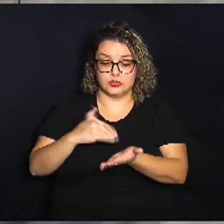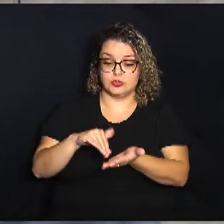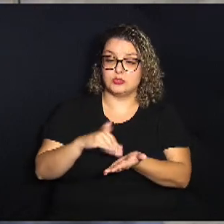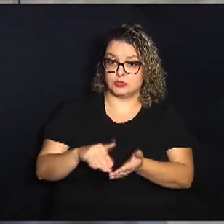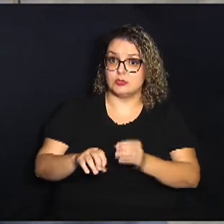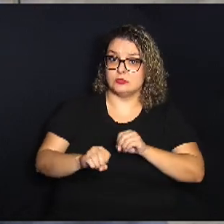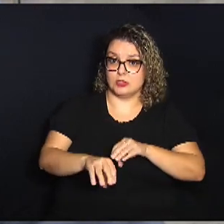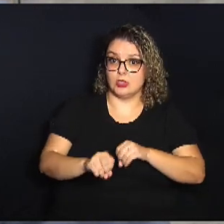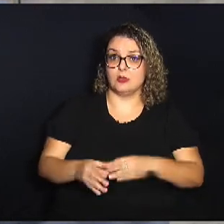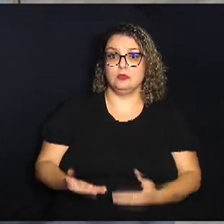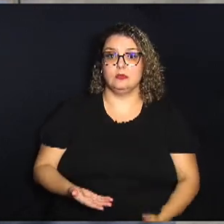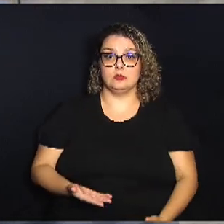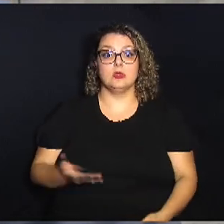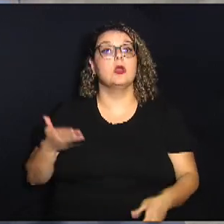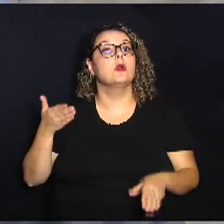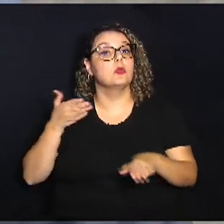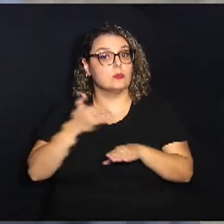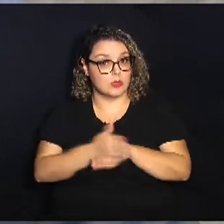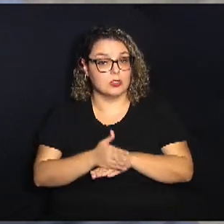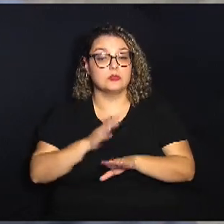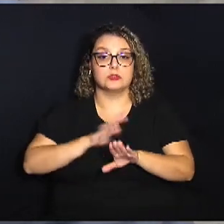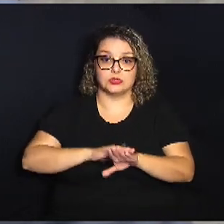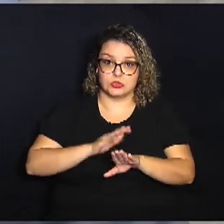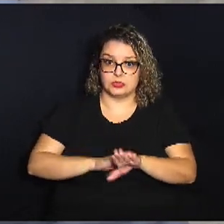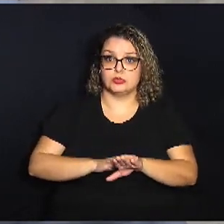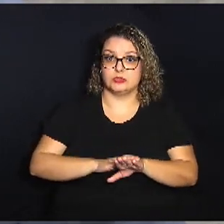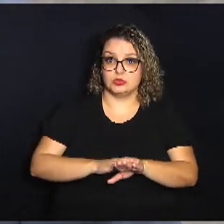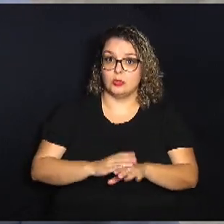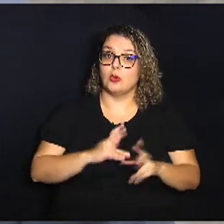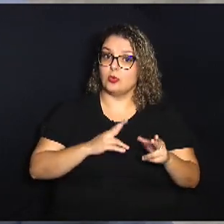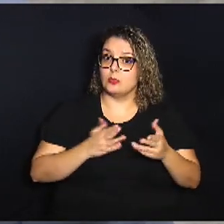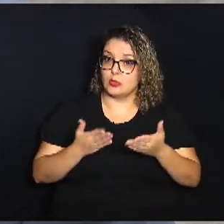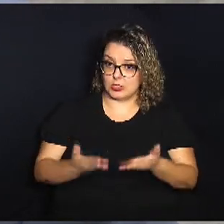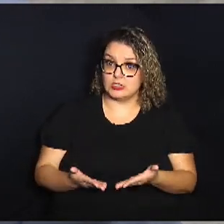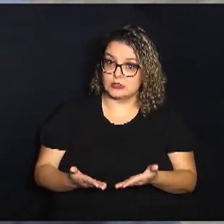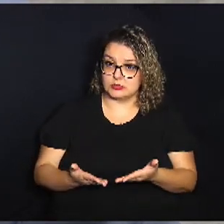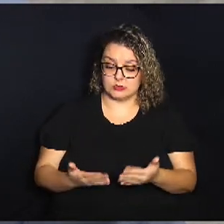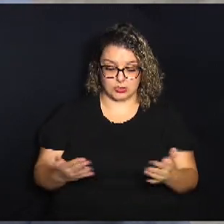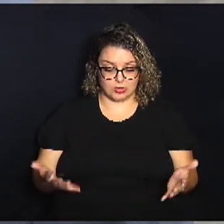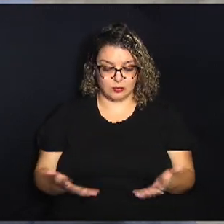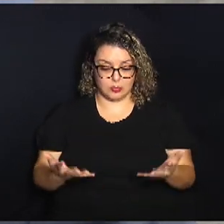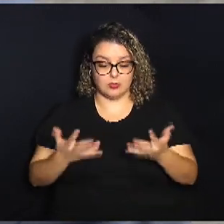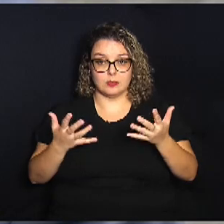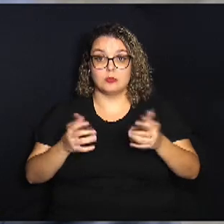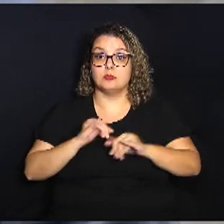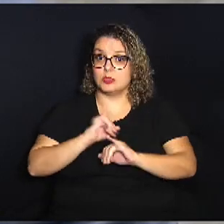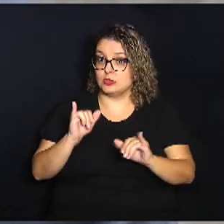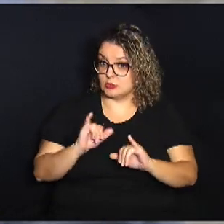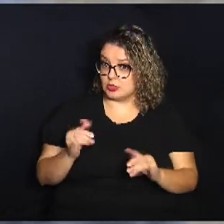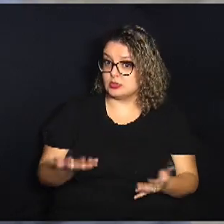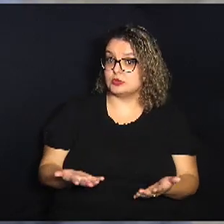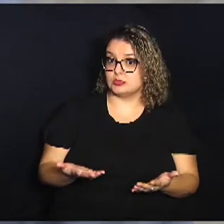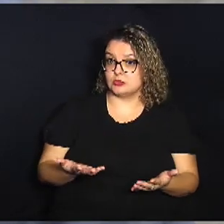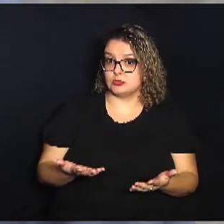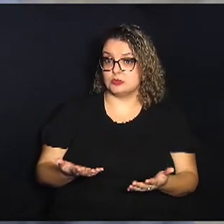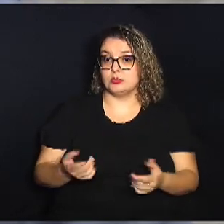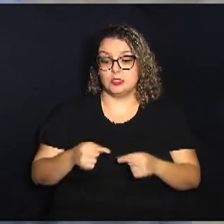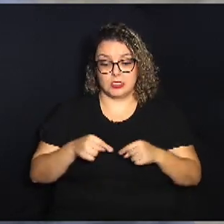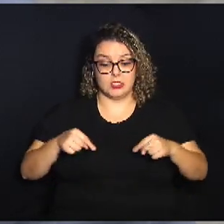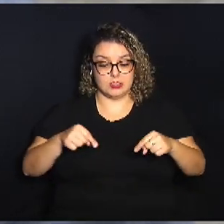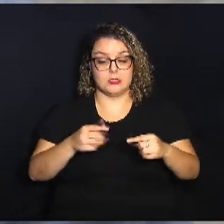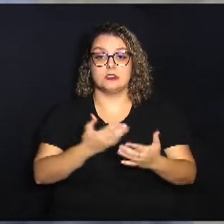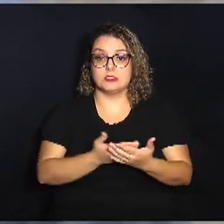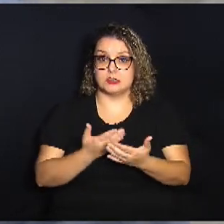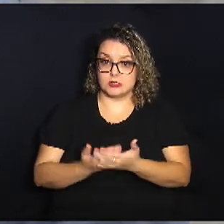Educação participe ativamente de atividades como essa promovendo divulgando em salas de aula